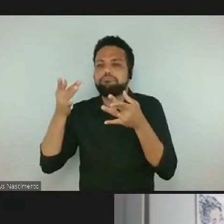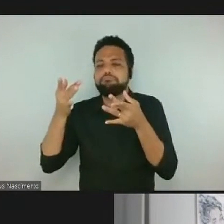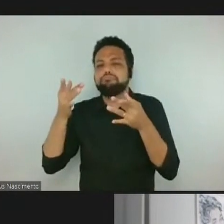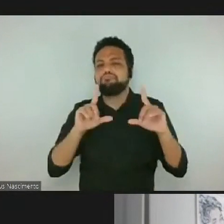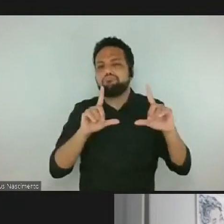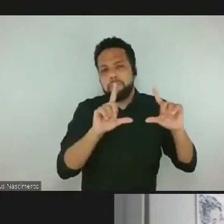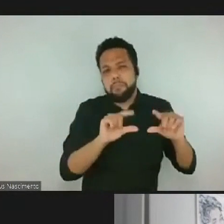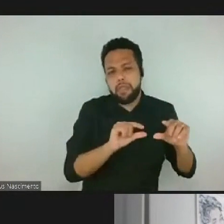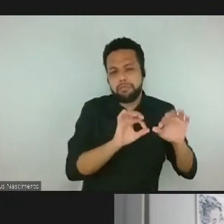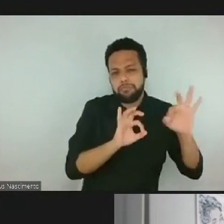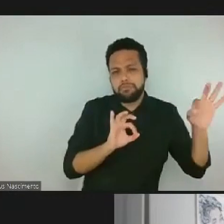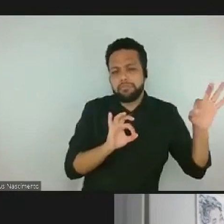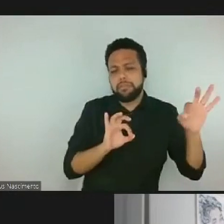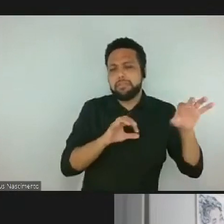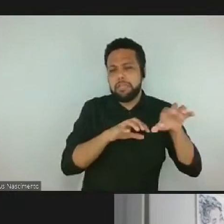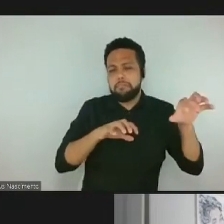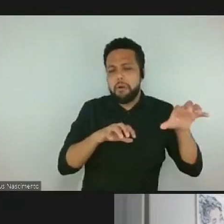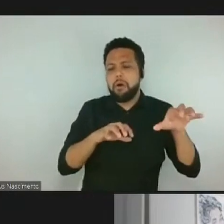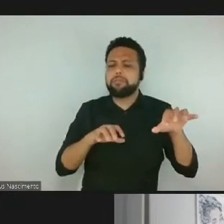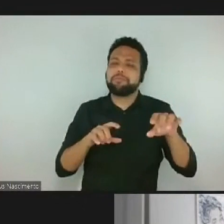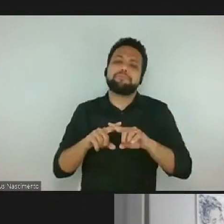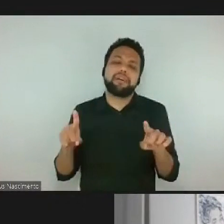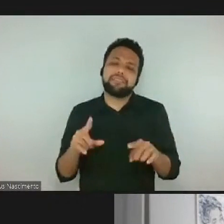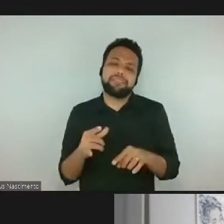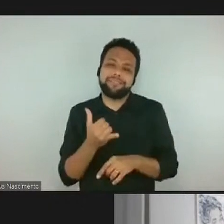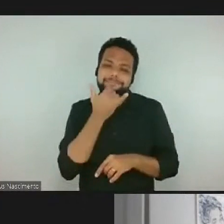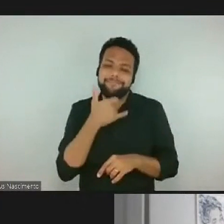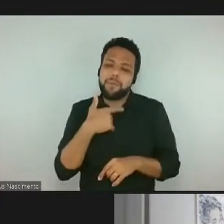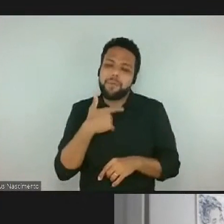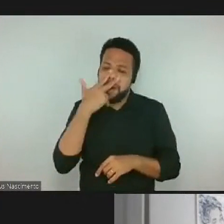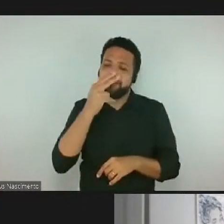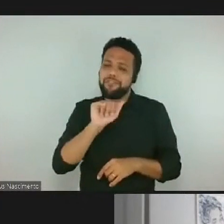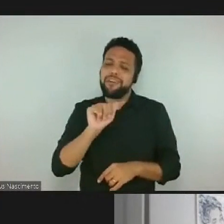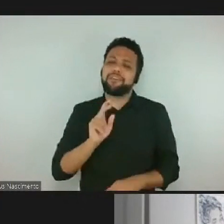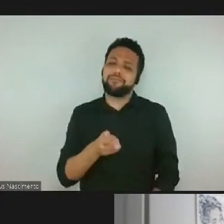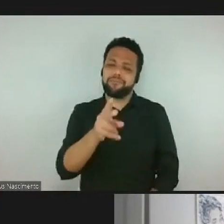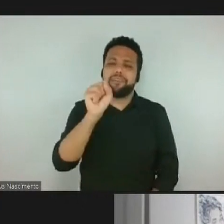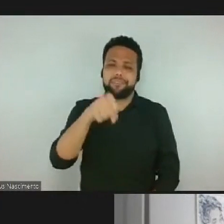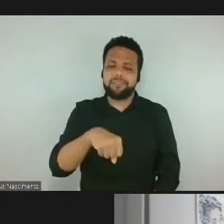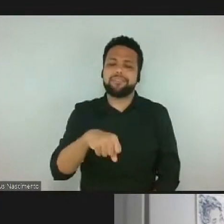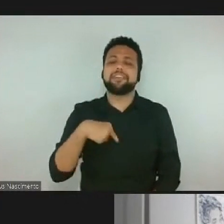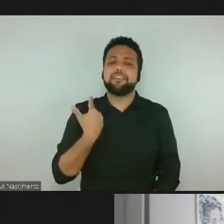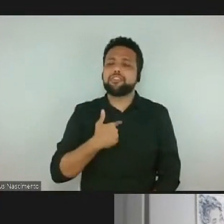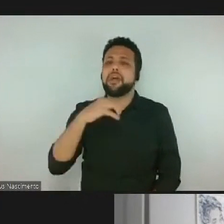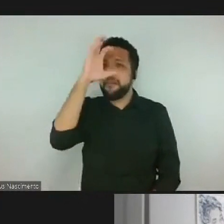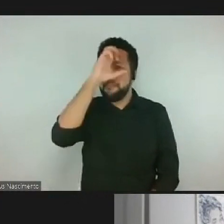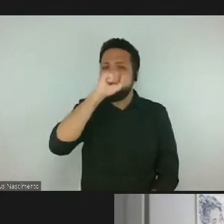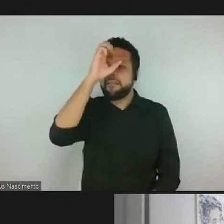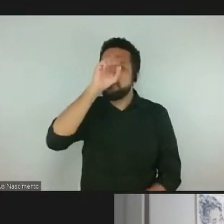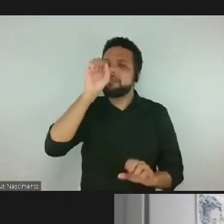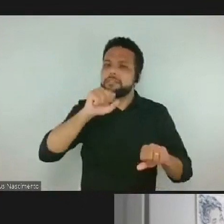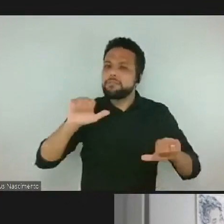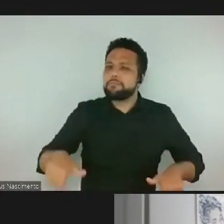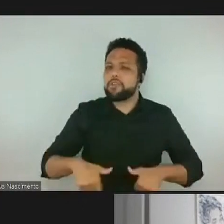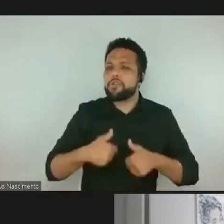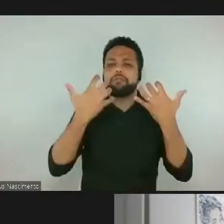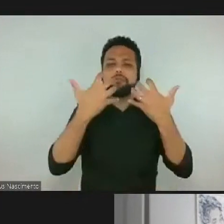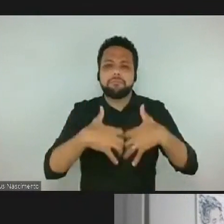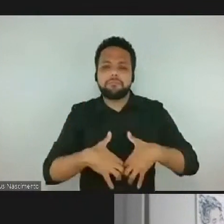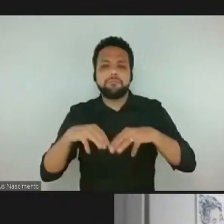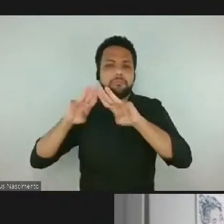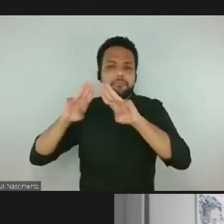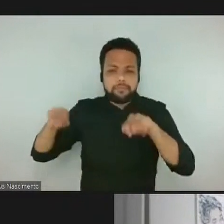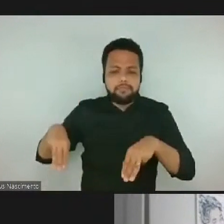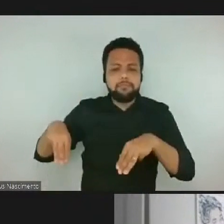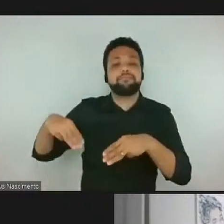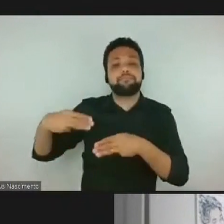como. A gente vai ter que manter algumas coisas à distância. Eu acho que a gente aprendeu muito, a gente melhorou os equipamentos, o museu também está